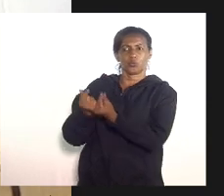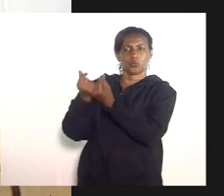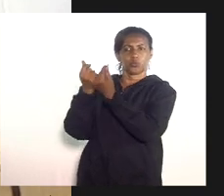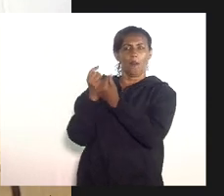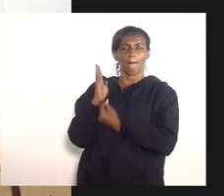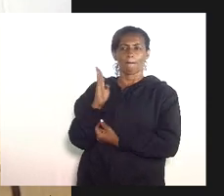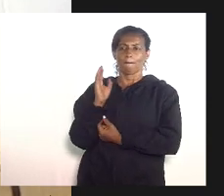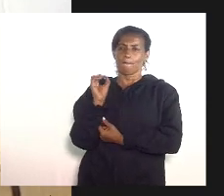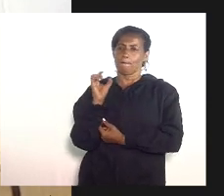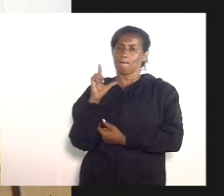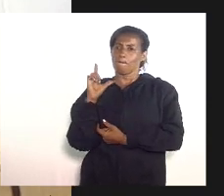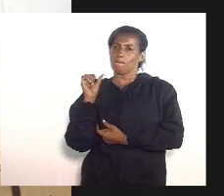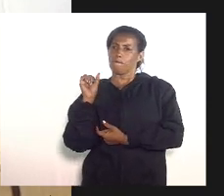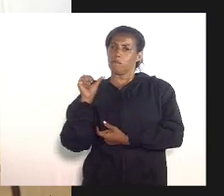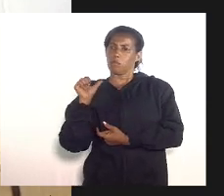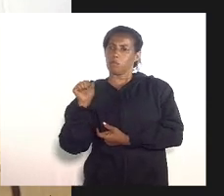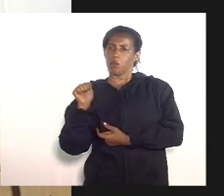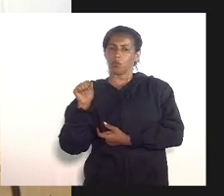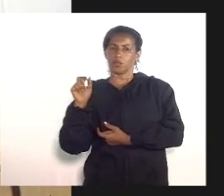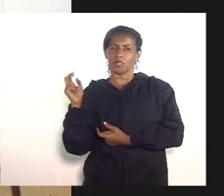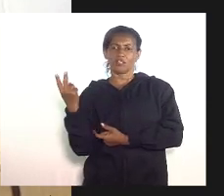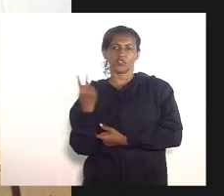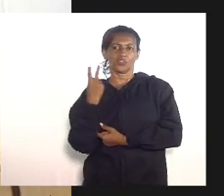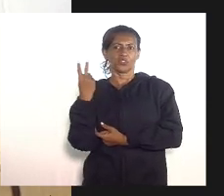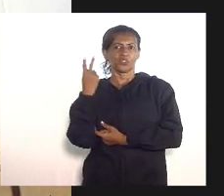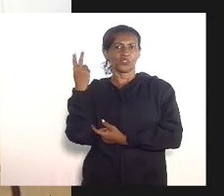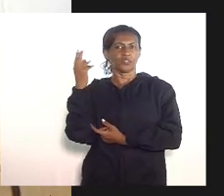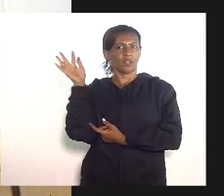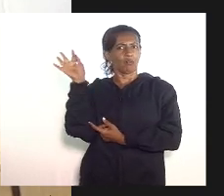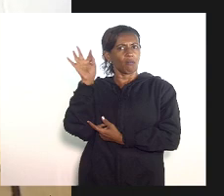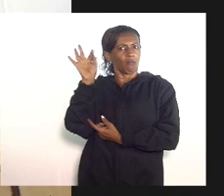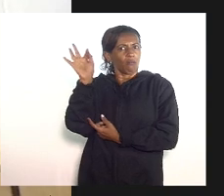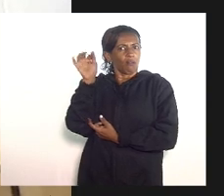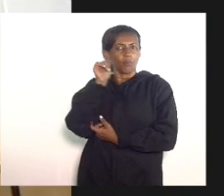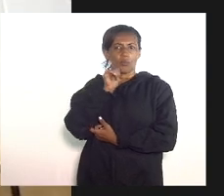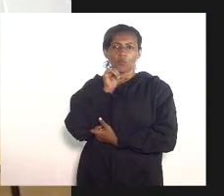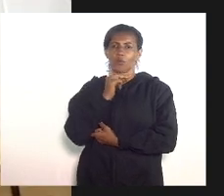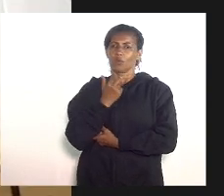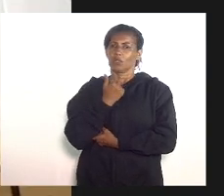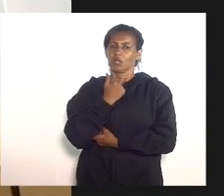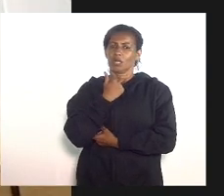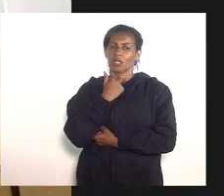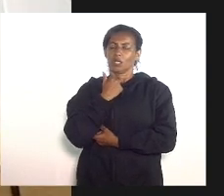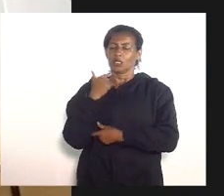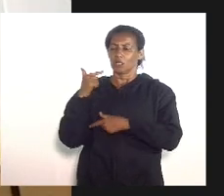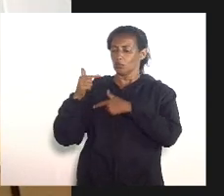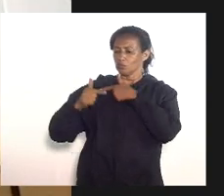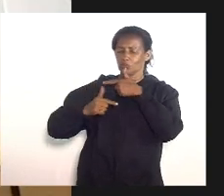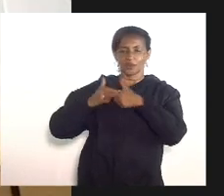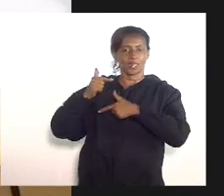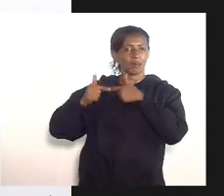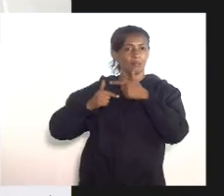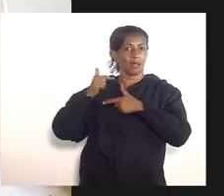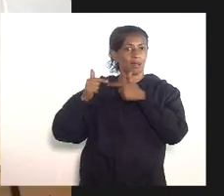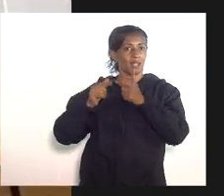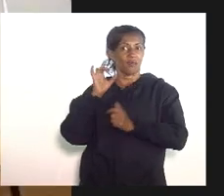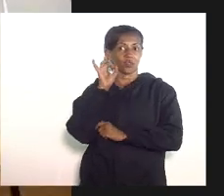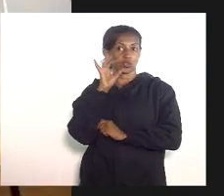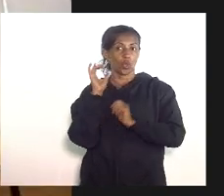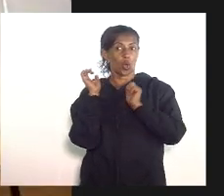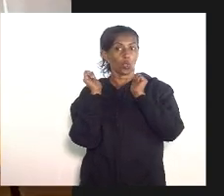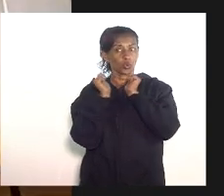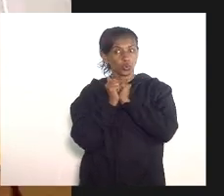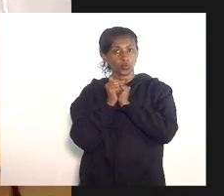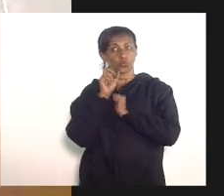Brasil as mulheres não votavam e só saiam para trabalhar com o consentimento do marido